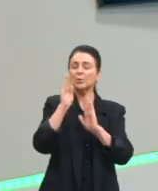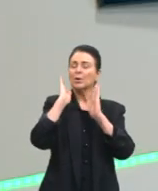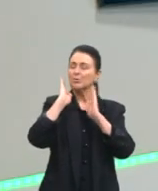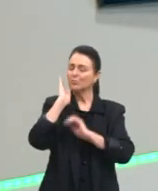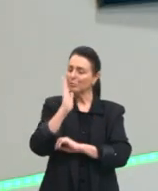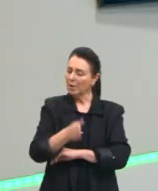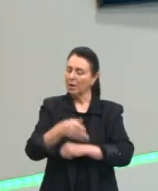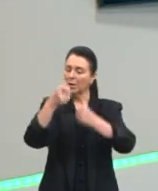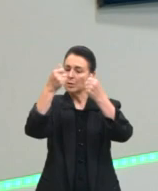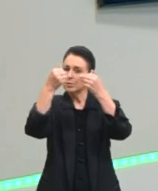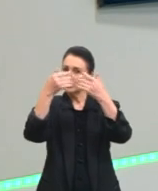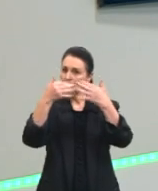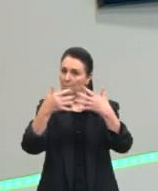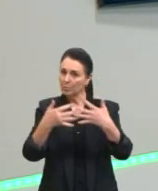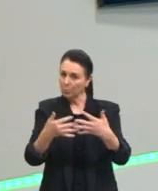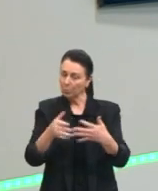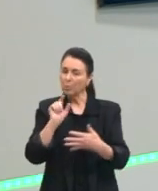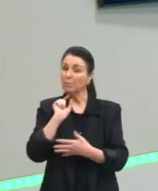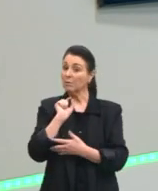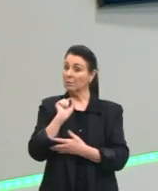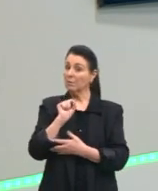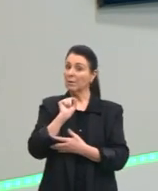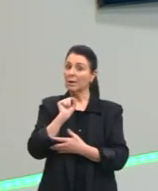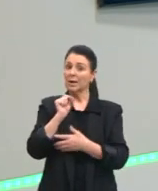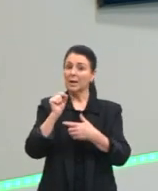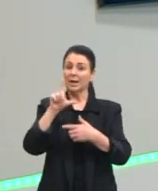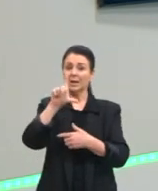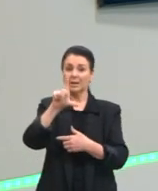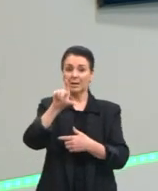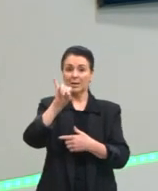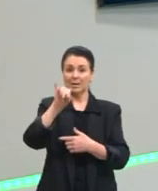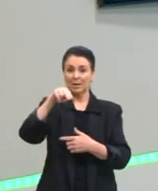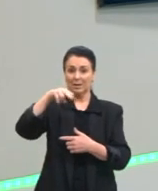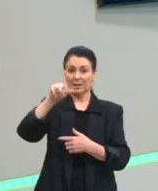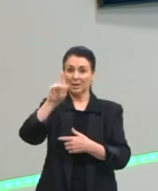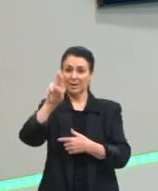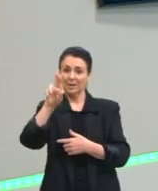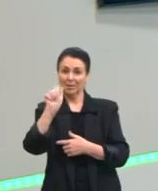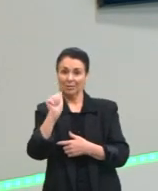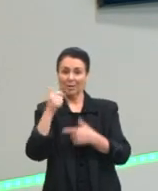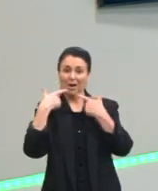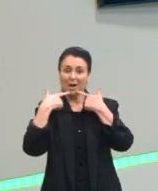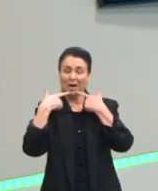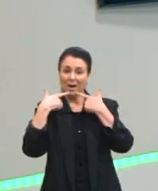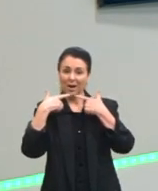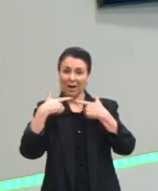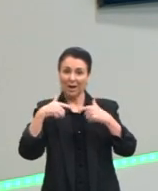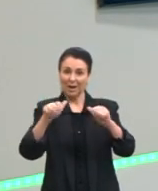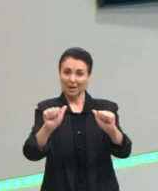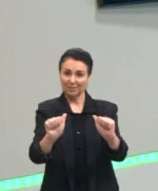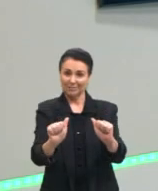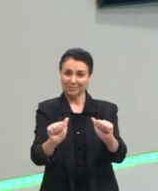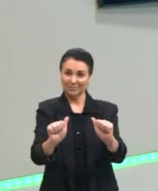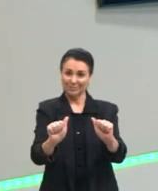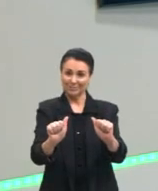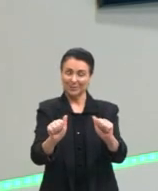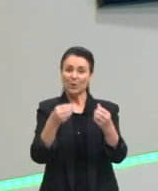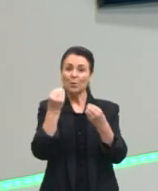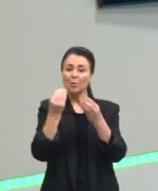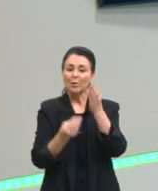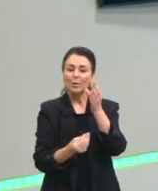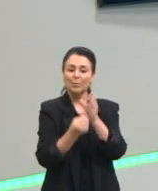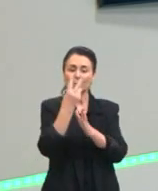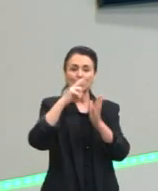anteriormente, que é exatamente o conceito de língua. Para a gente entender como é que a língua produz significado, eu preciso entender